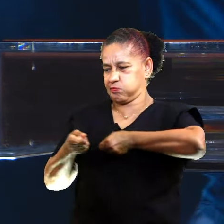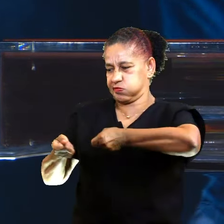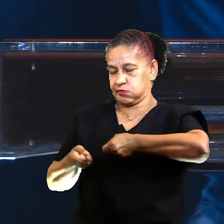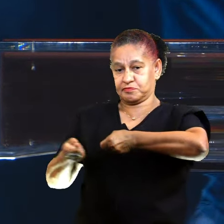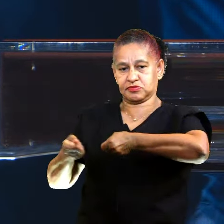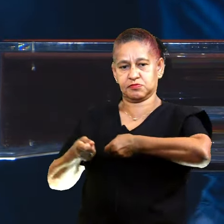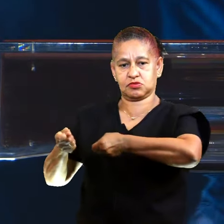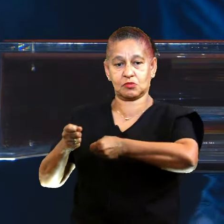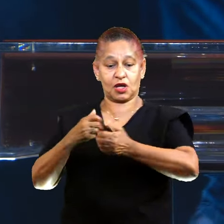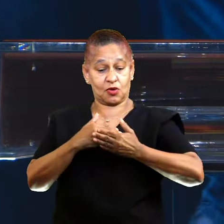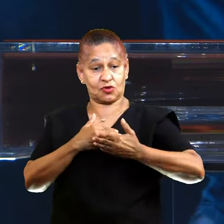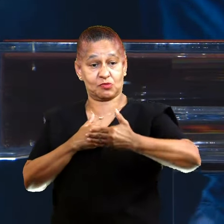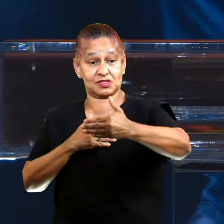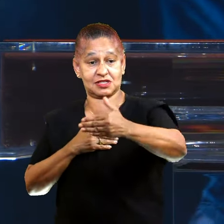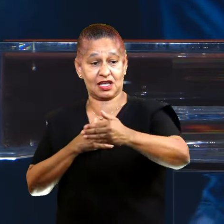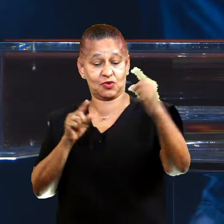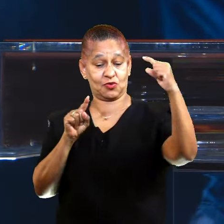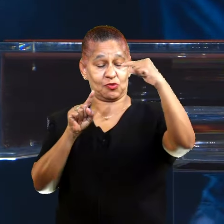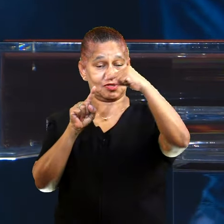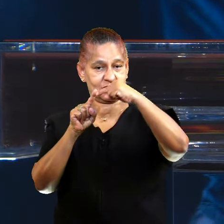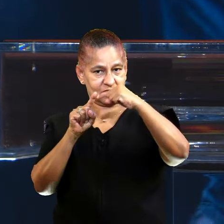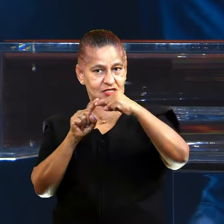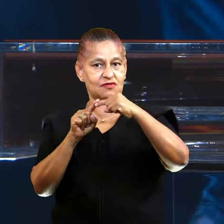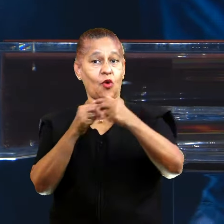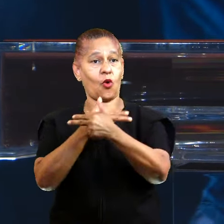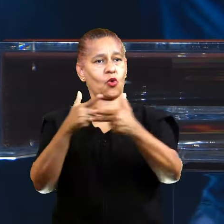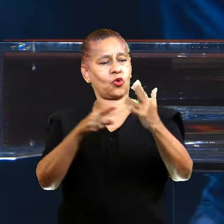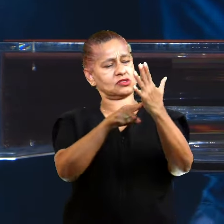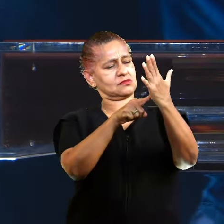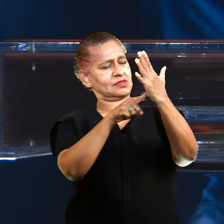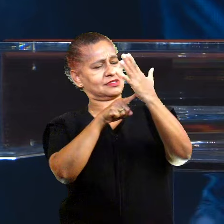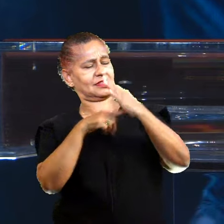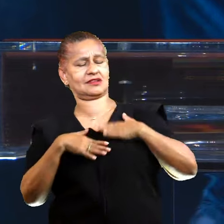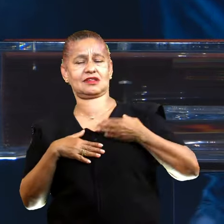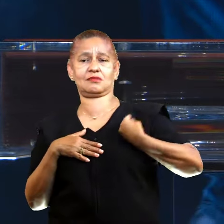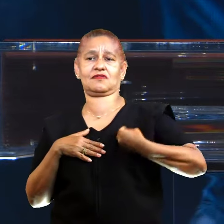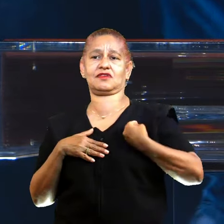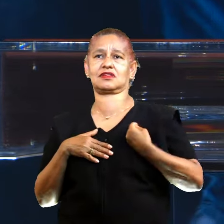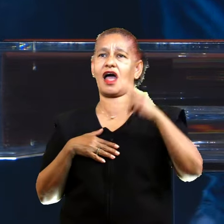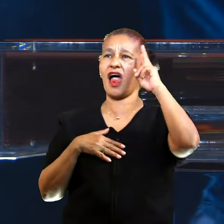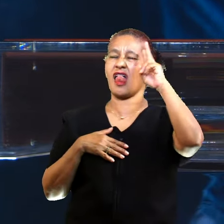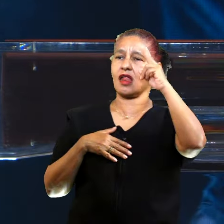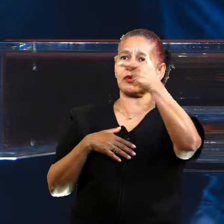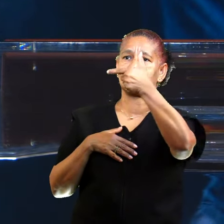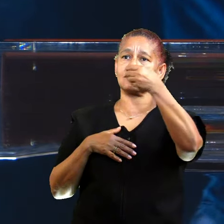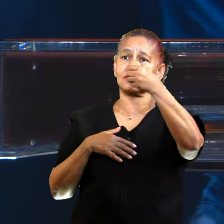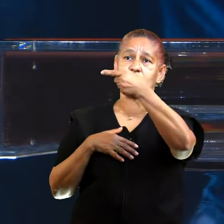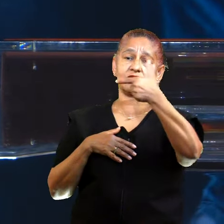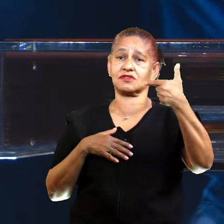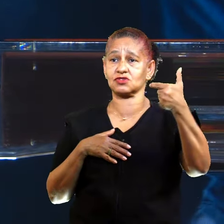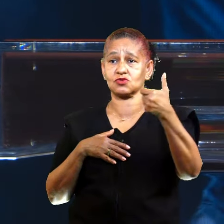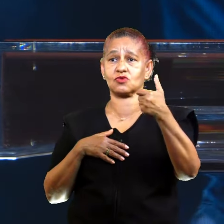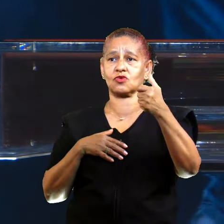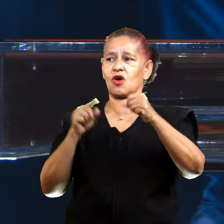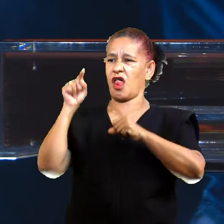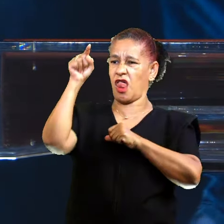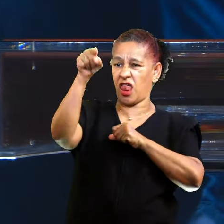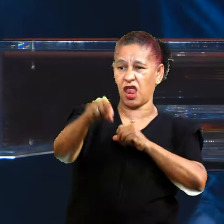propósito, as circunstâncias também começaram a vir na minha vida. Eu lembro que, em dois mil e vinte e um, eu lá no Projeto Cristolândia,